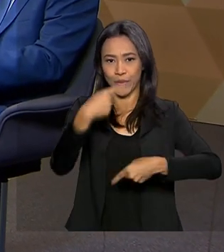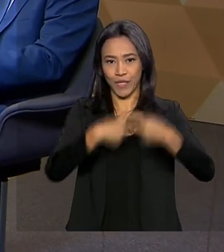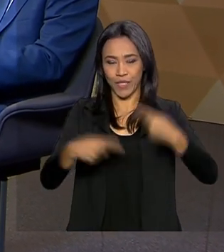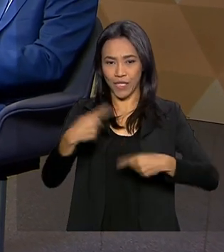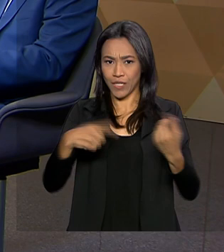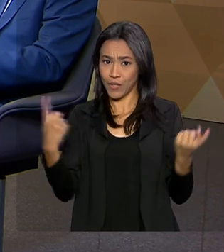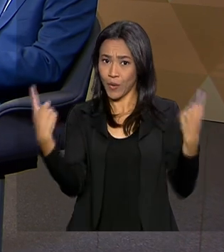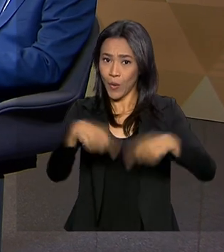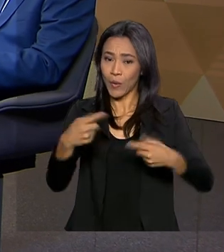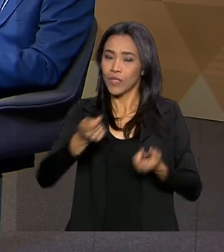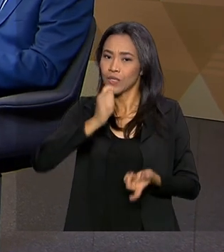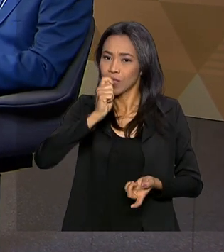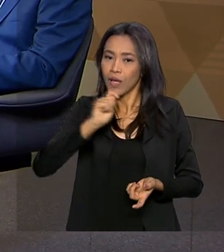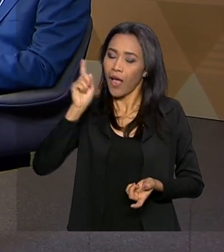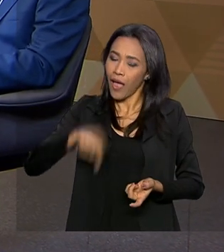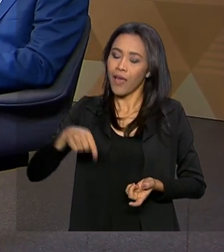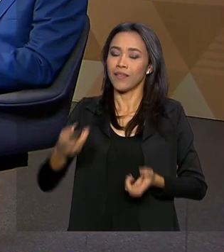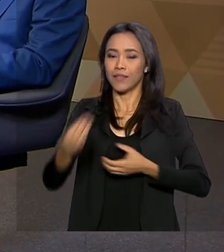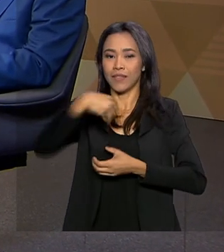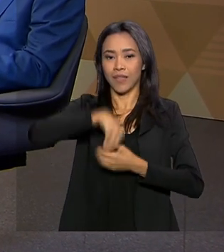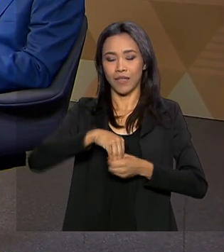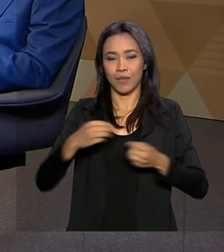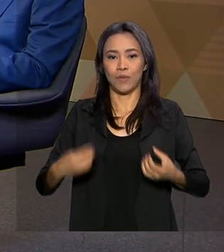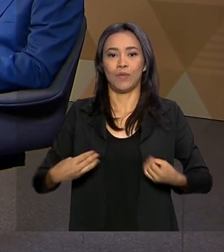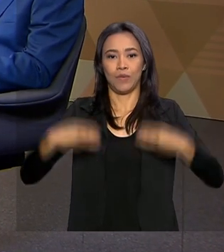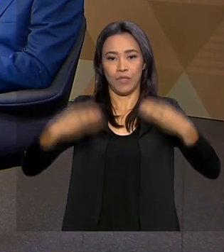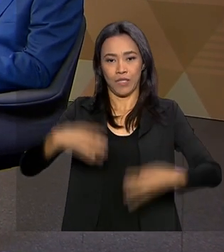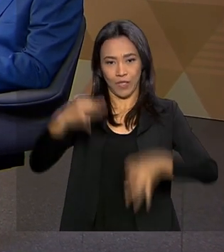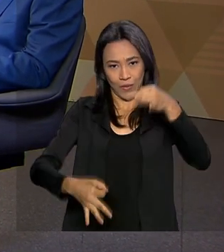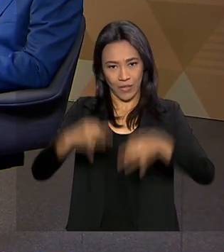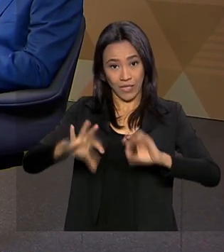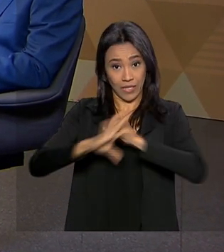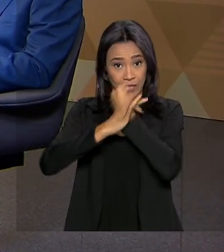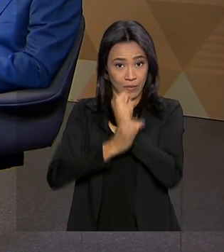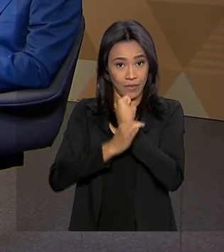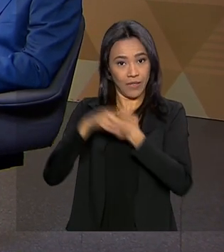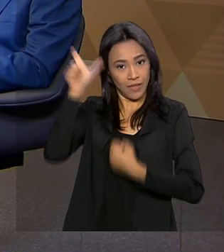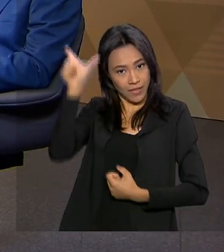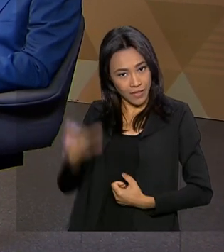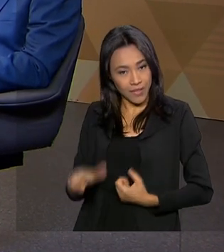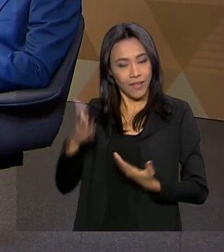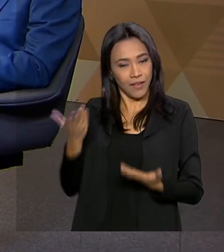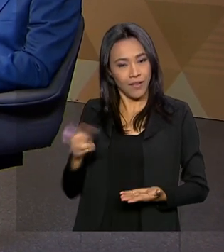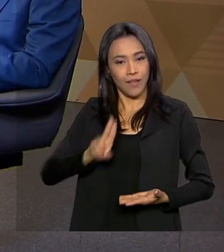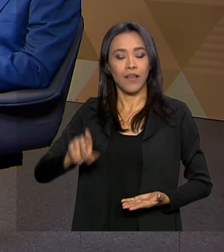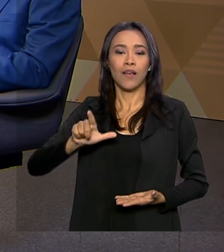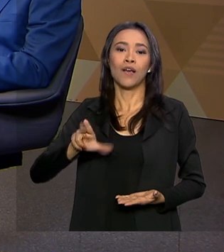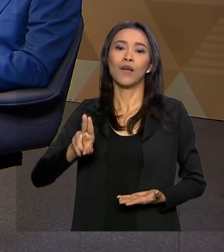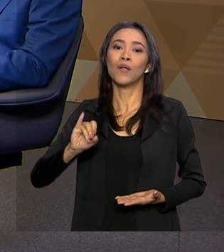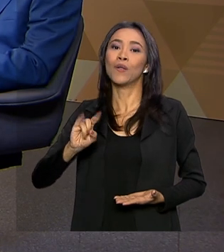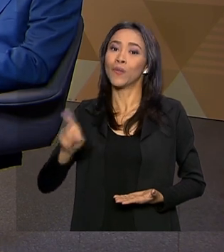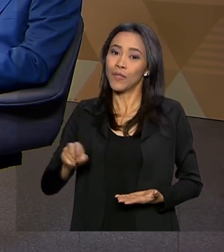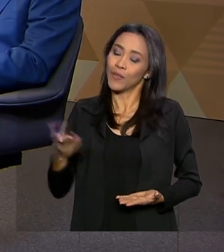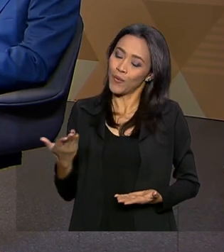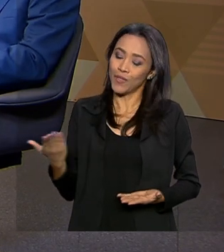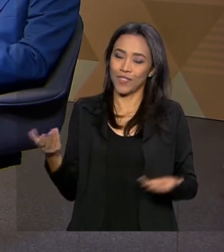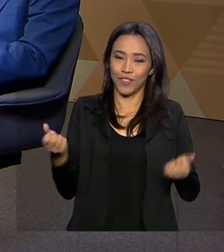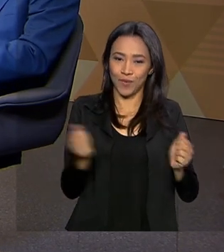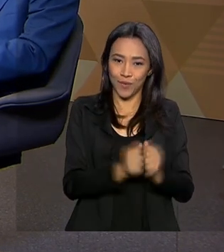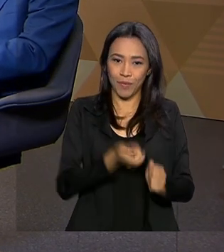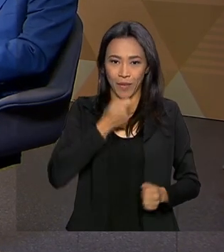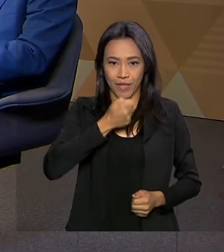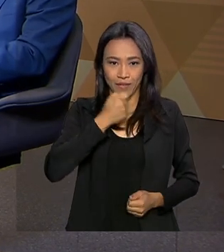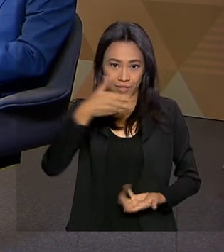Drogas do Ministério da Justiça e Segurança Pública, comandada por Luiz Roberto Bediora, hoje conosco aqui no